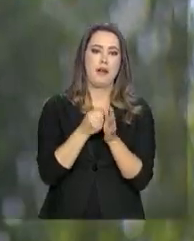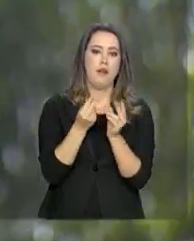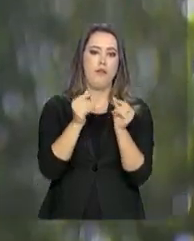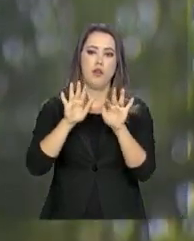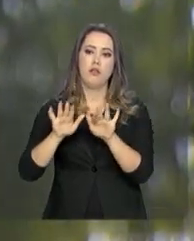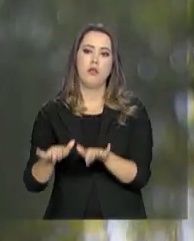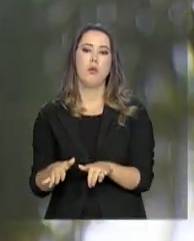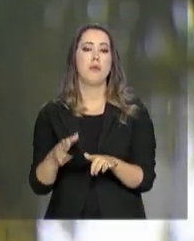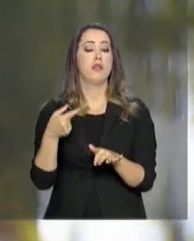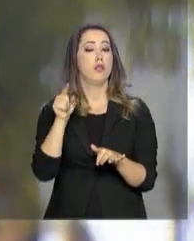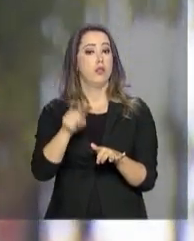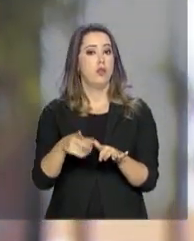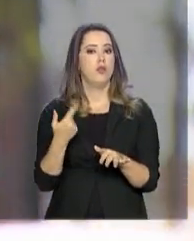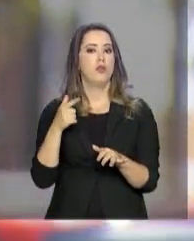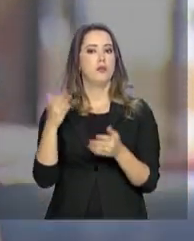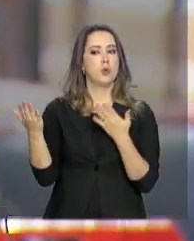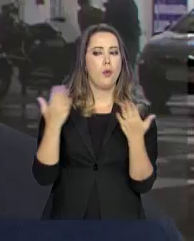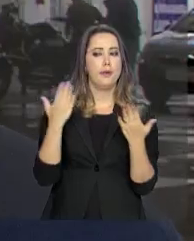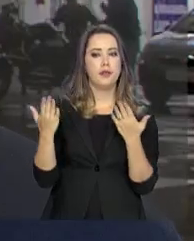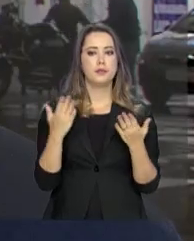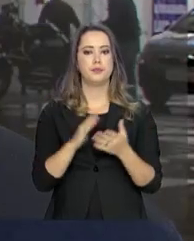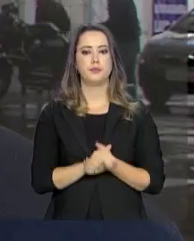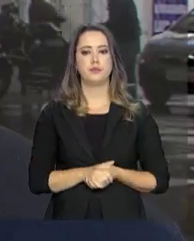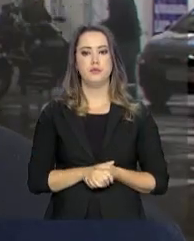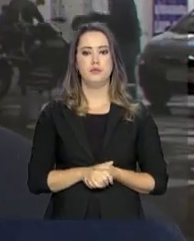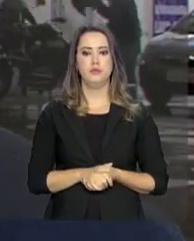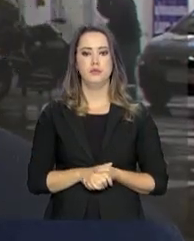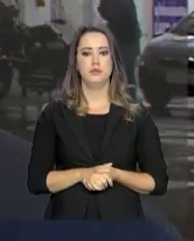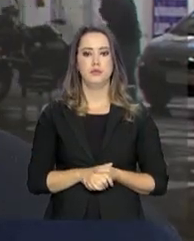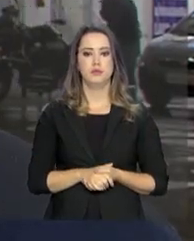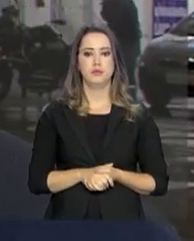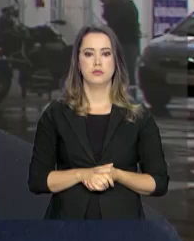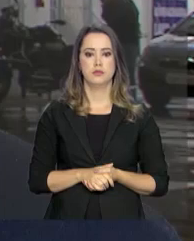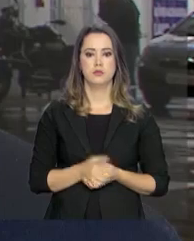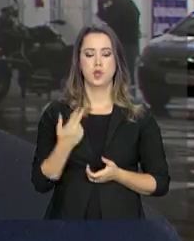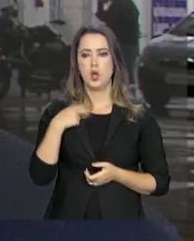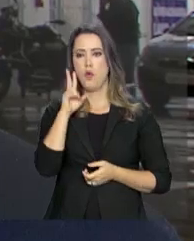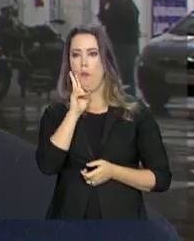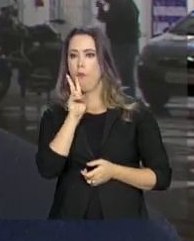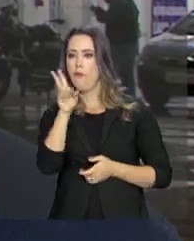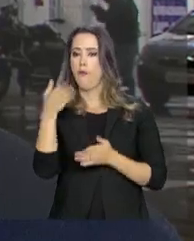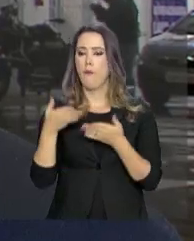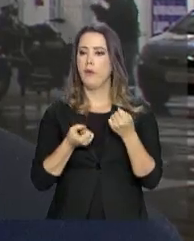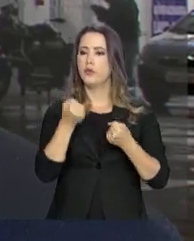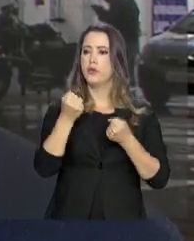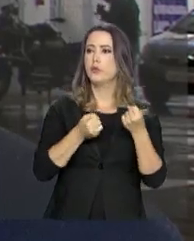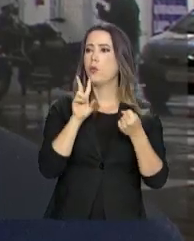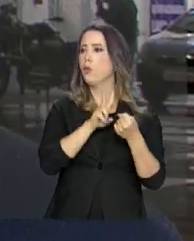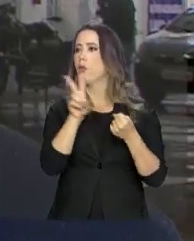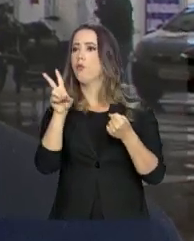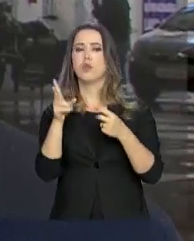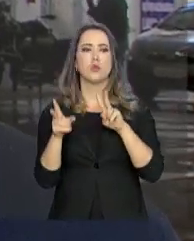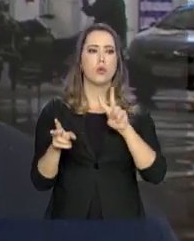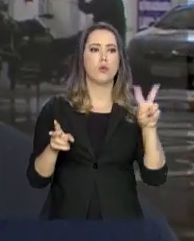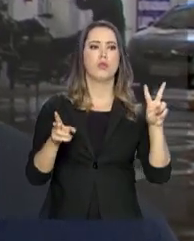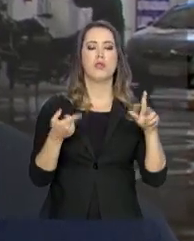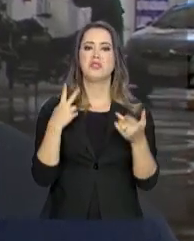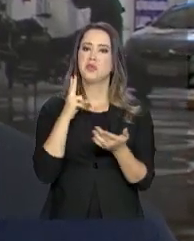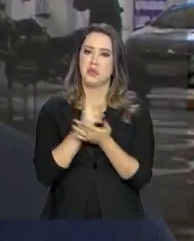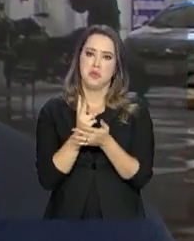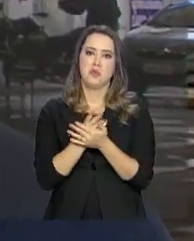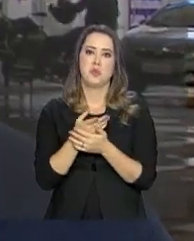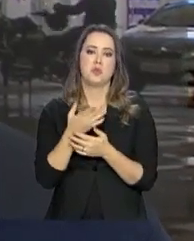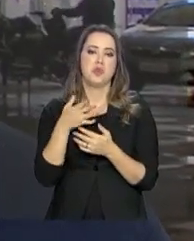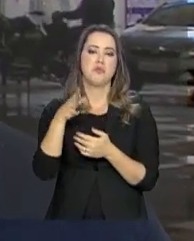barato, a solução é comparar. Normalmente, na área que eu trafego, eu costumo anotar, mesmo que